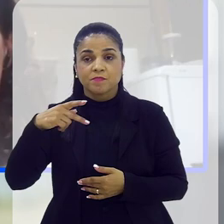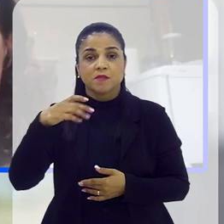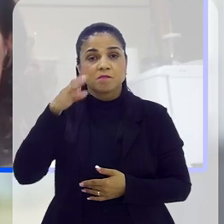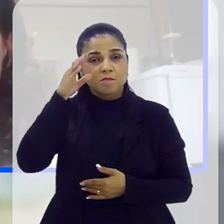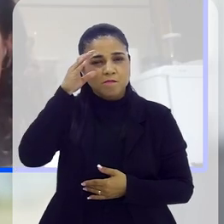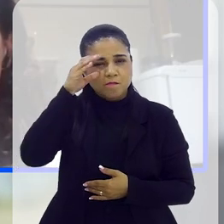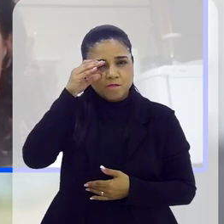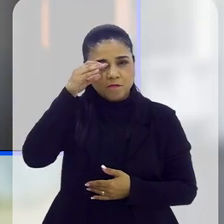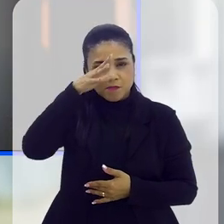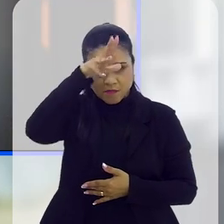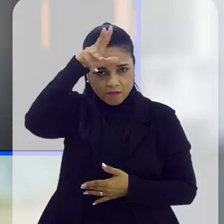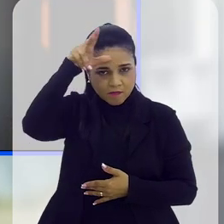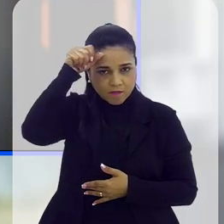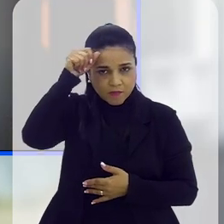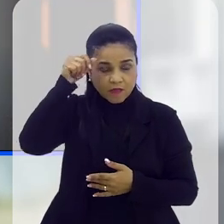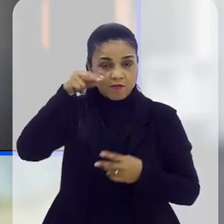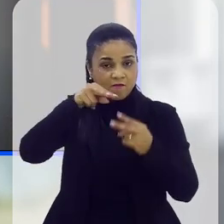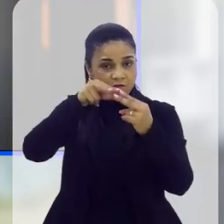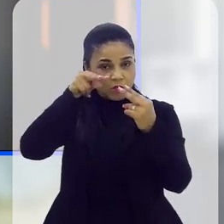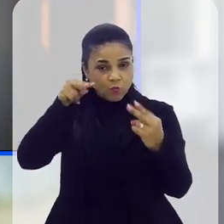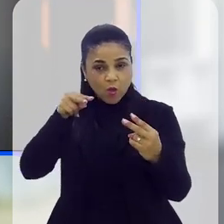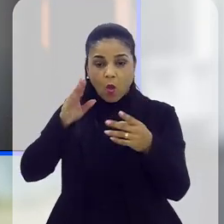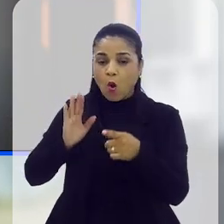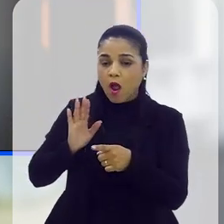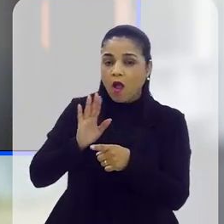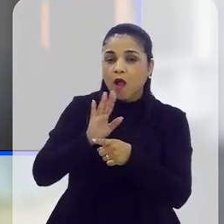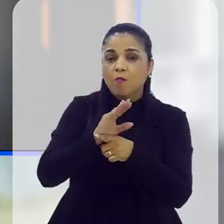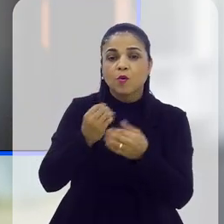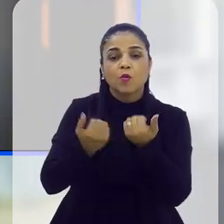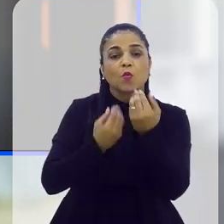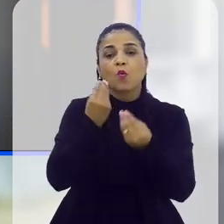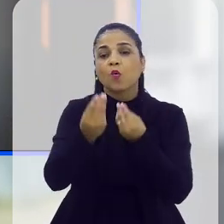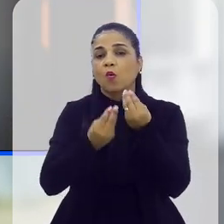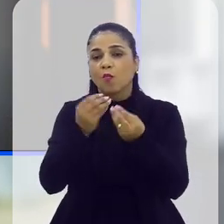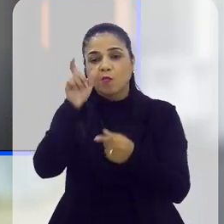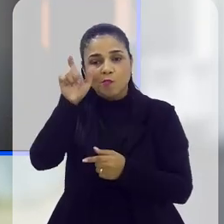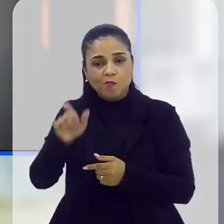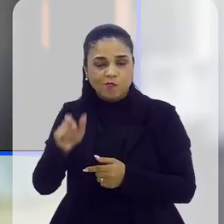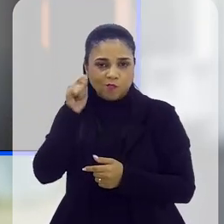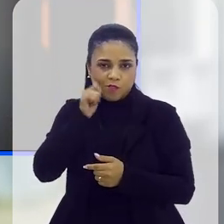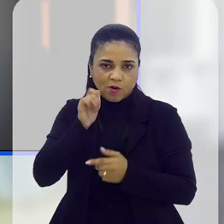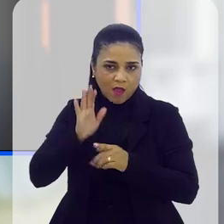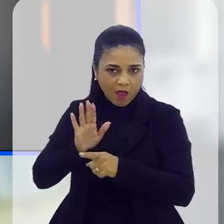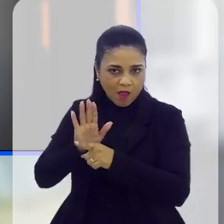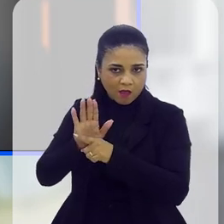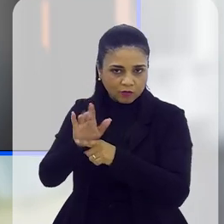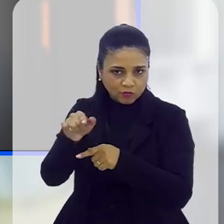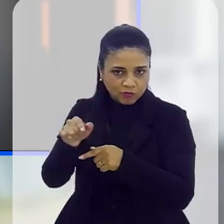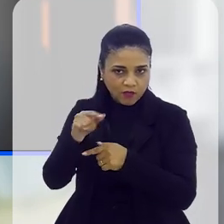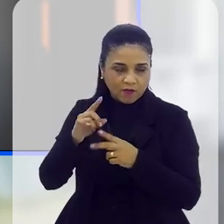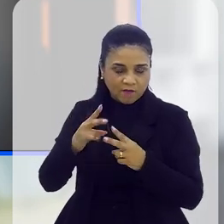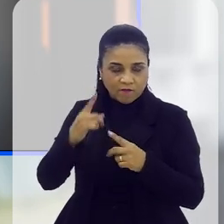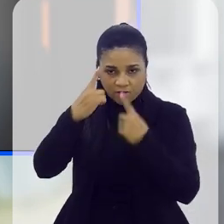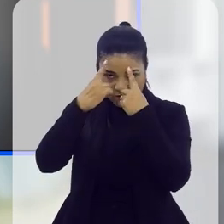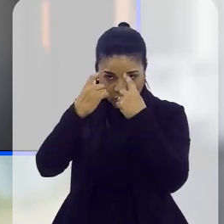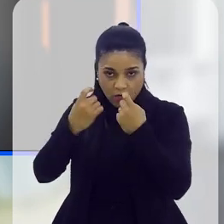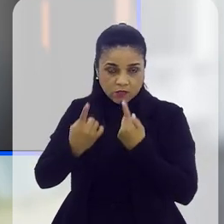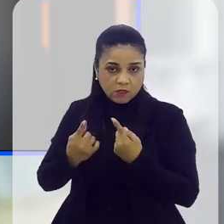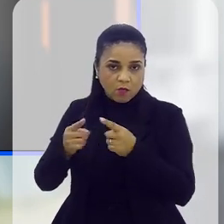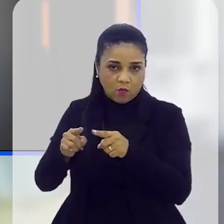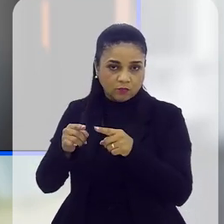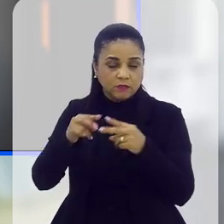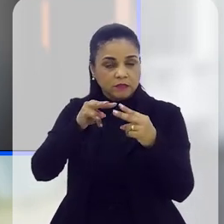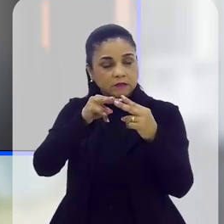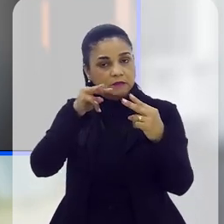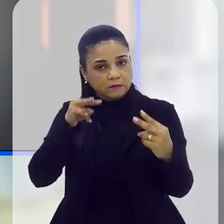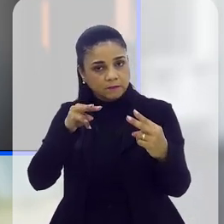Maria da Penha virtual, de que forma que ele pode contribuir também e ajudar essas mulheres vítimas de violência doméstica e cibernética